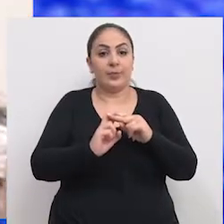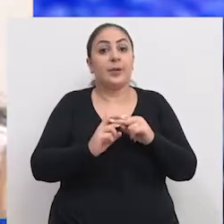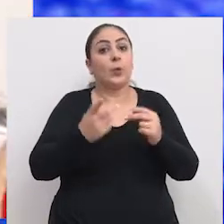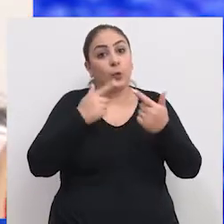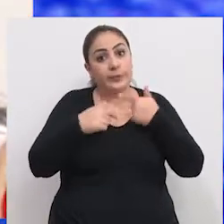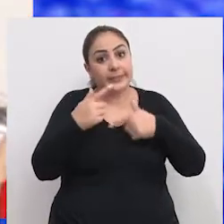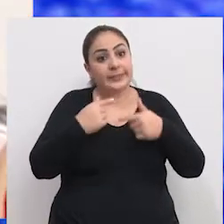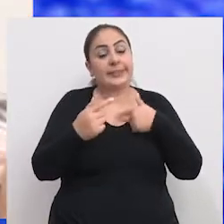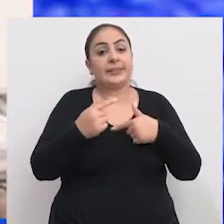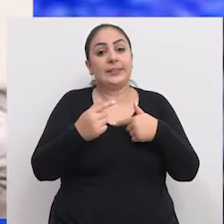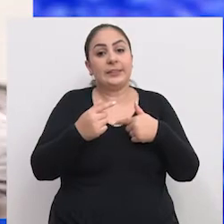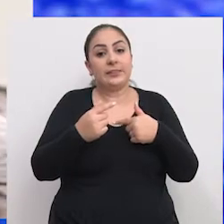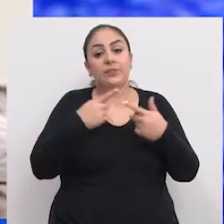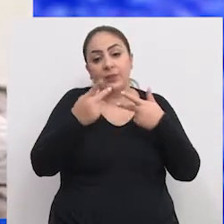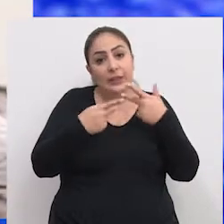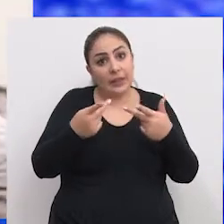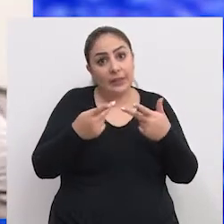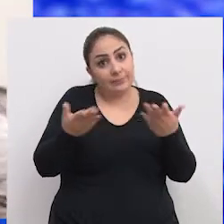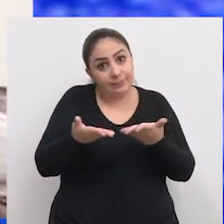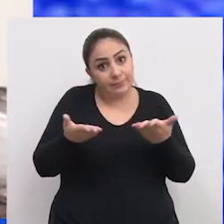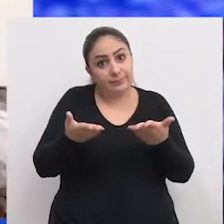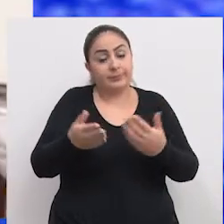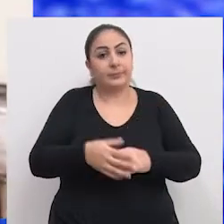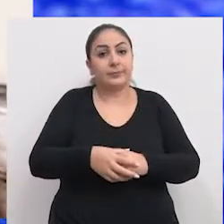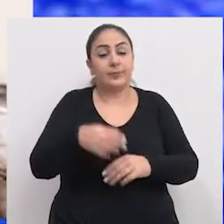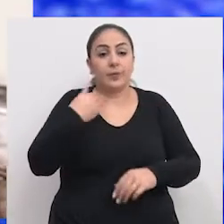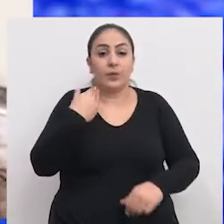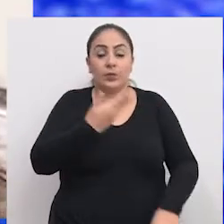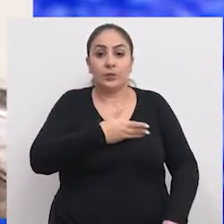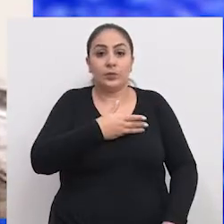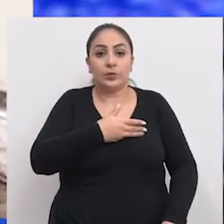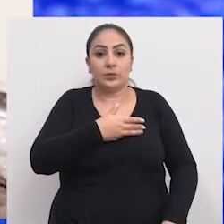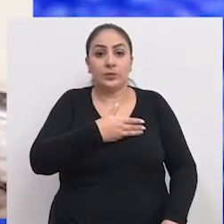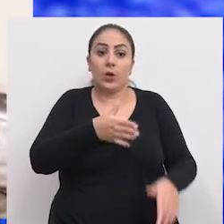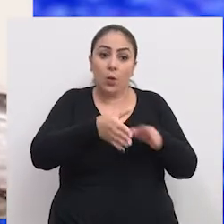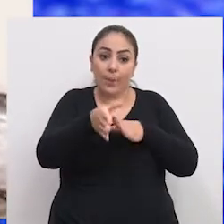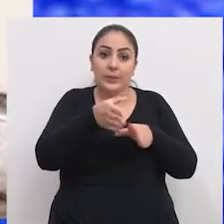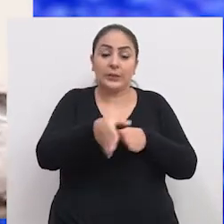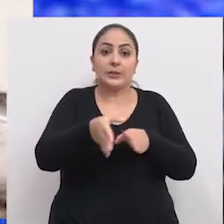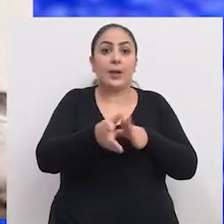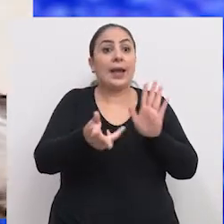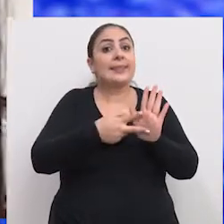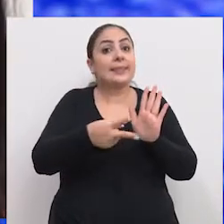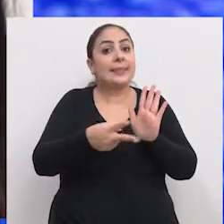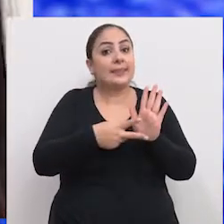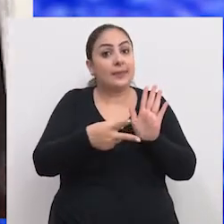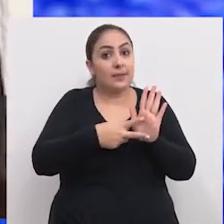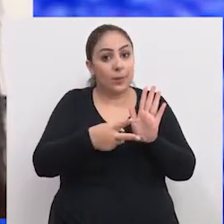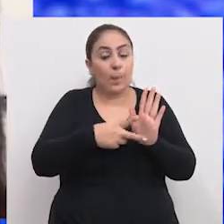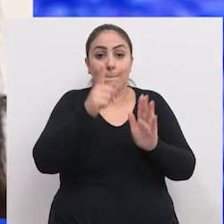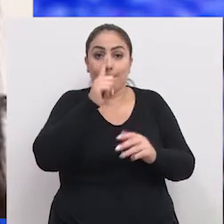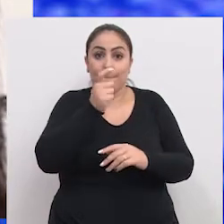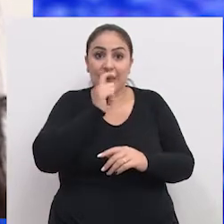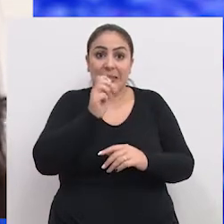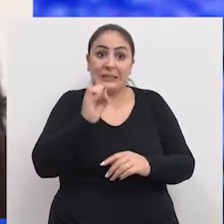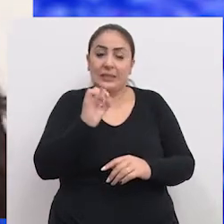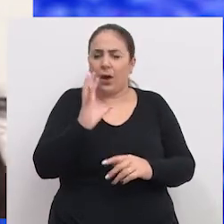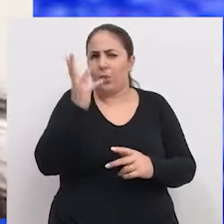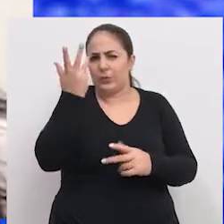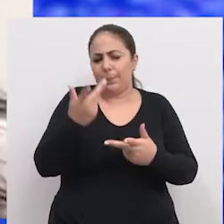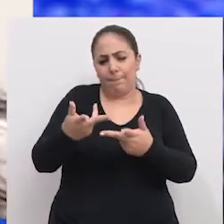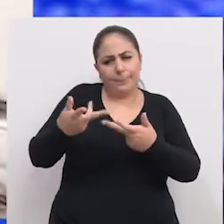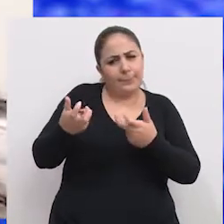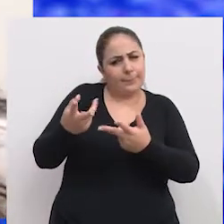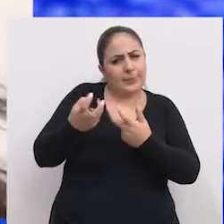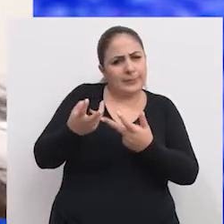gostaria de deixar aqui, não é? A nossa recomendação e atenção aos pais, se